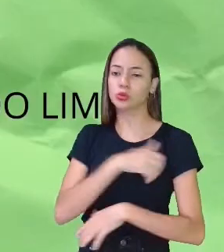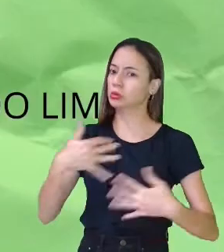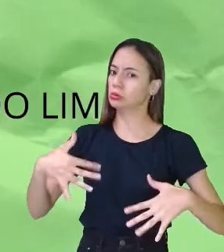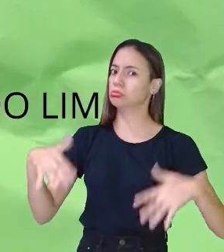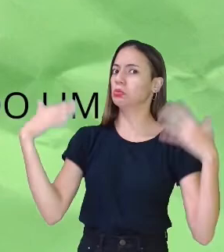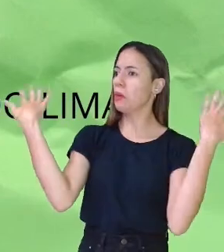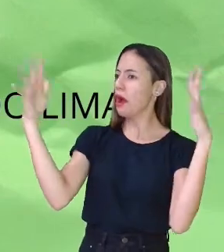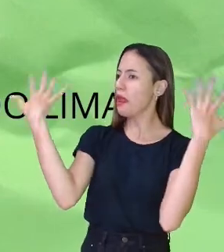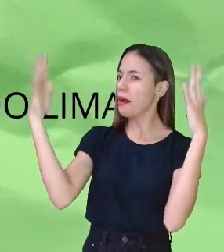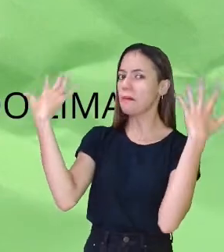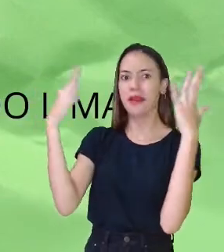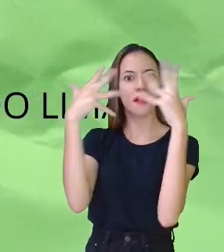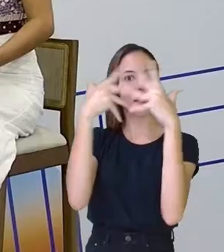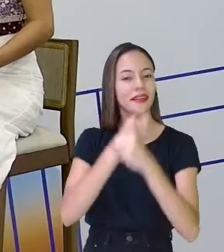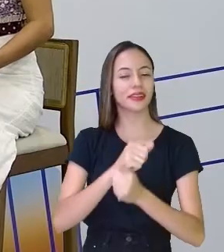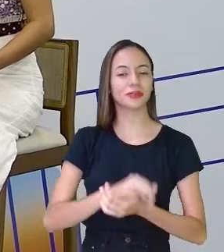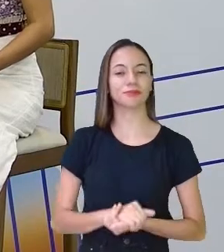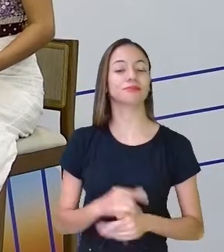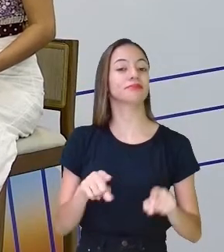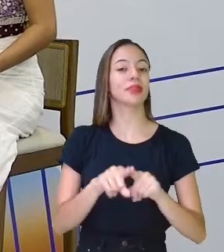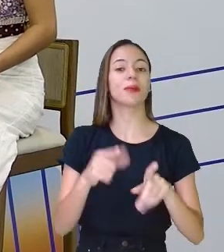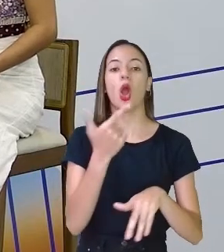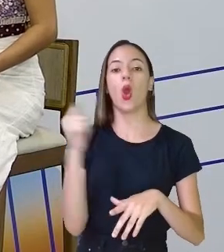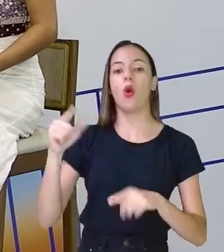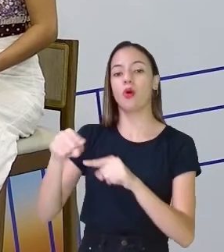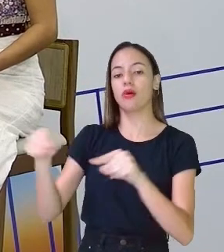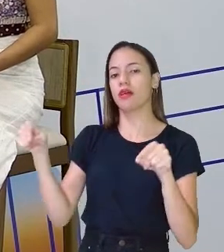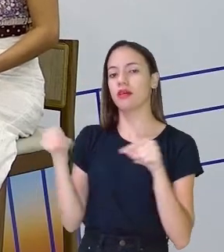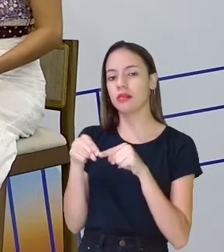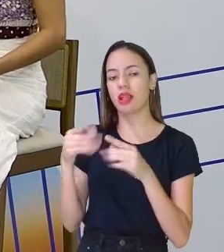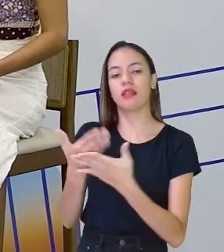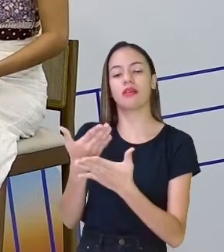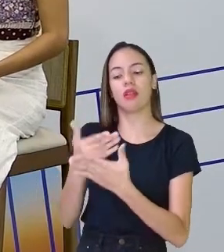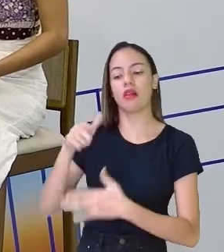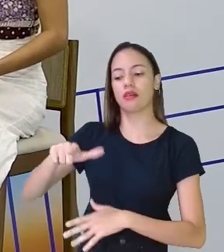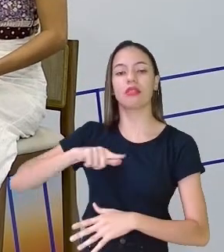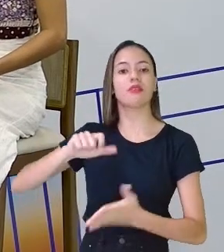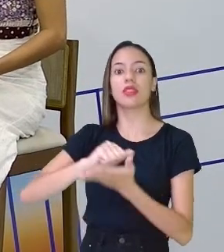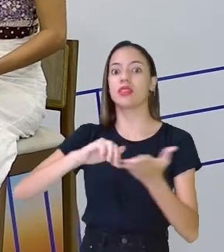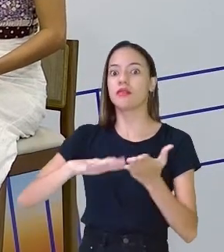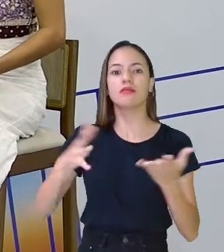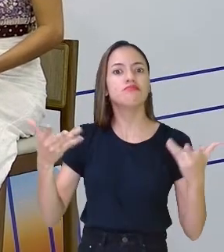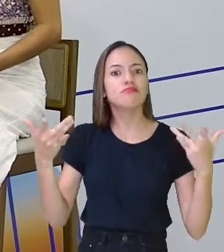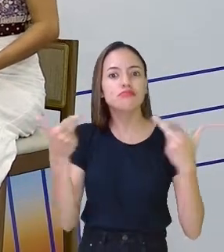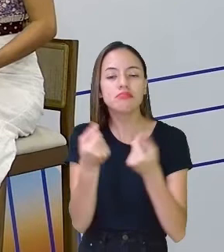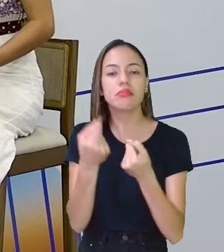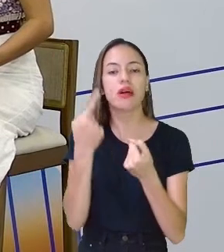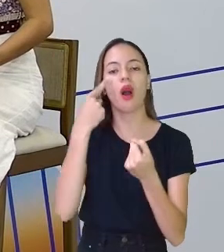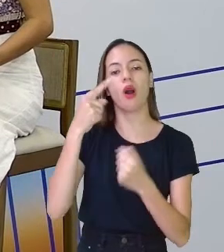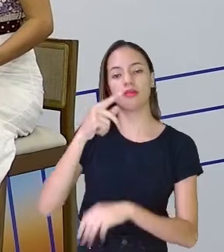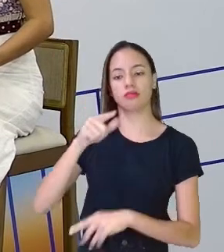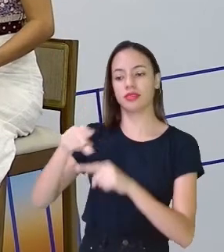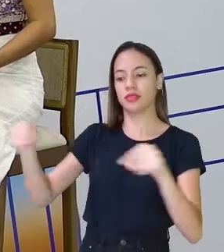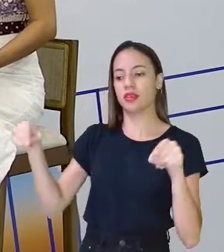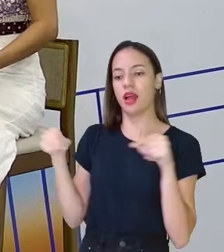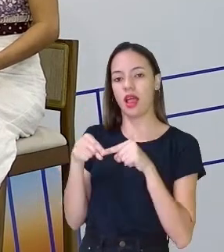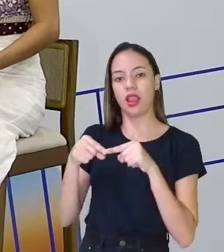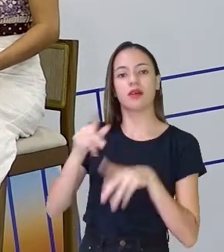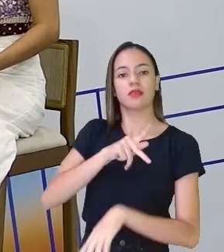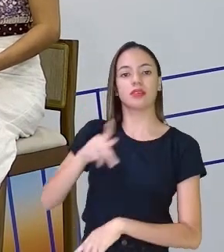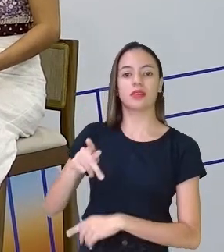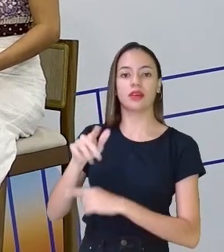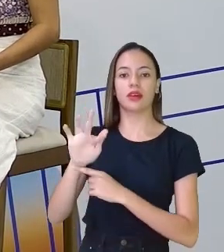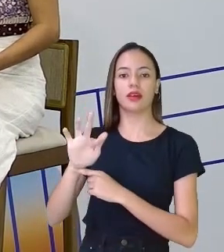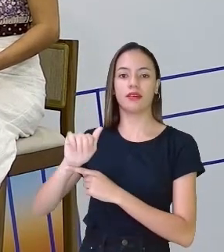Muito lindo! Outra sala que também fez trabalhos belíssimos foi a sala da professora Fabiola, também